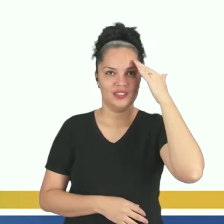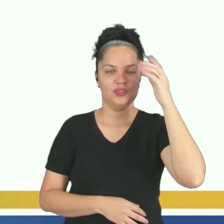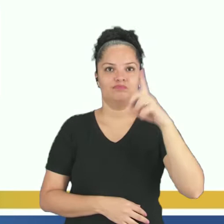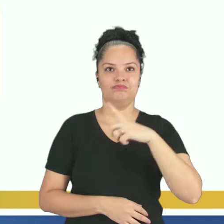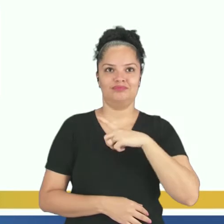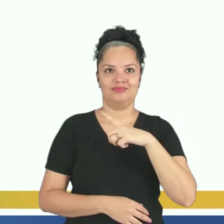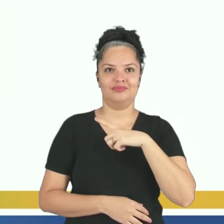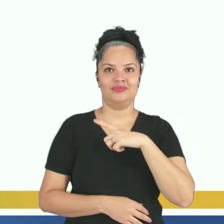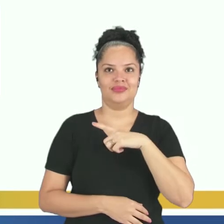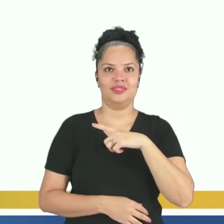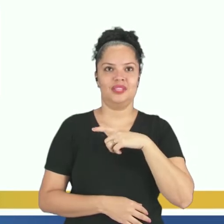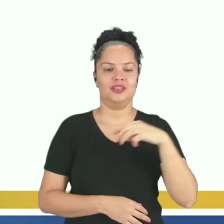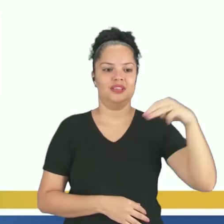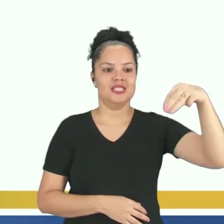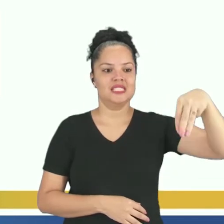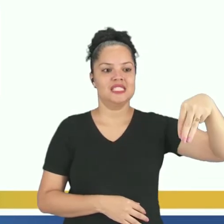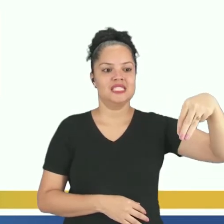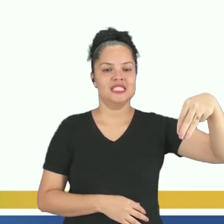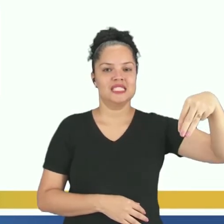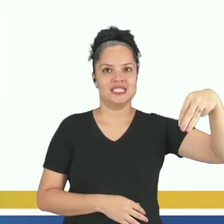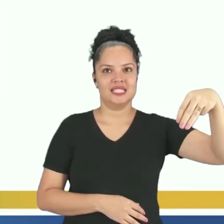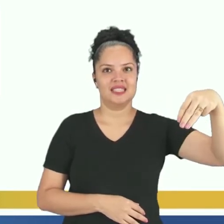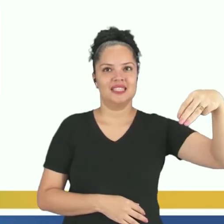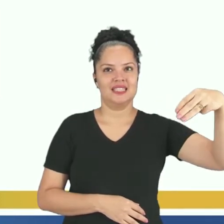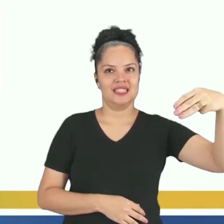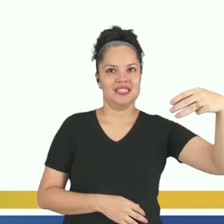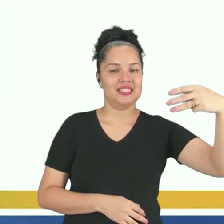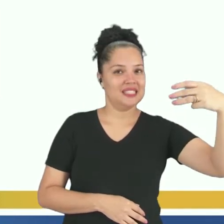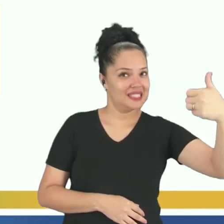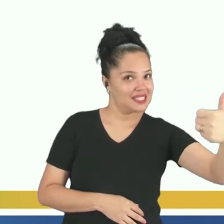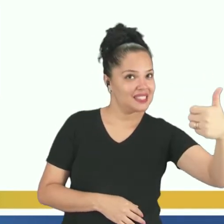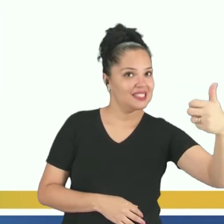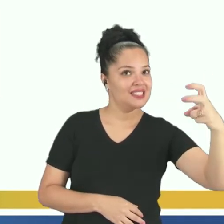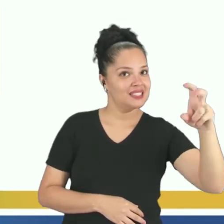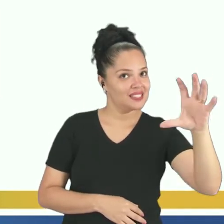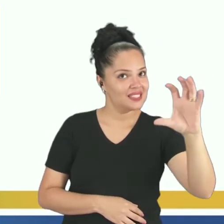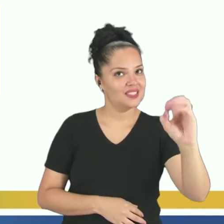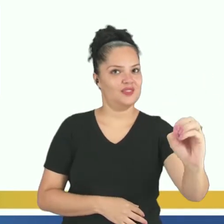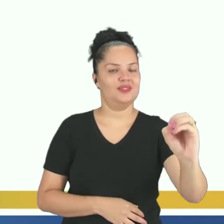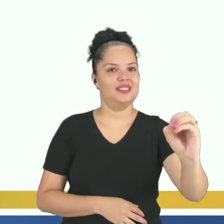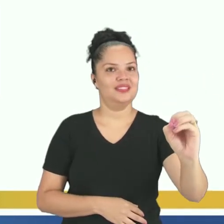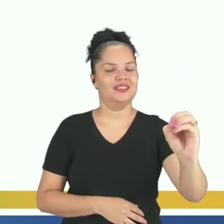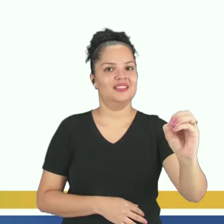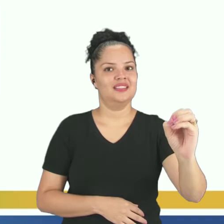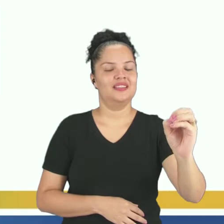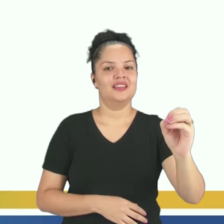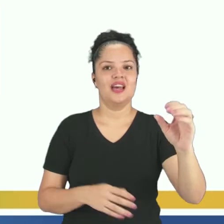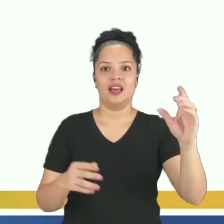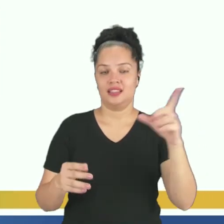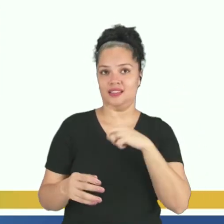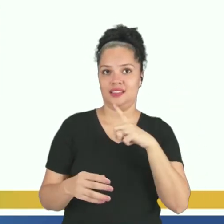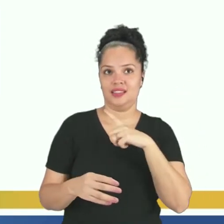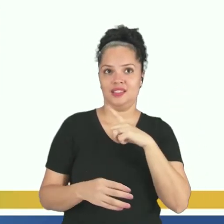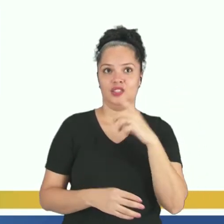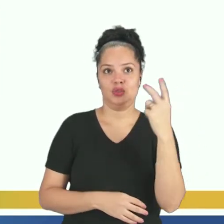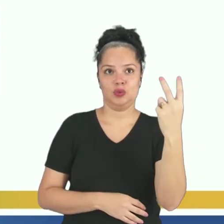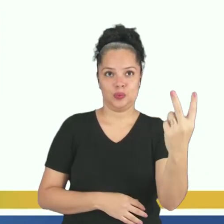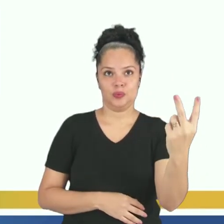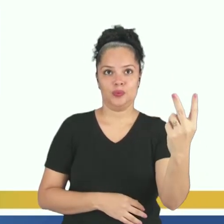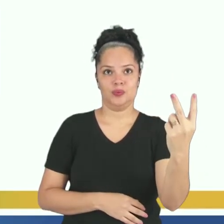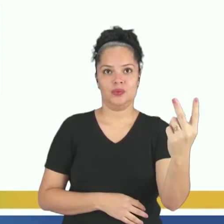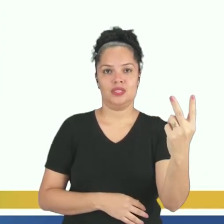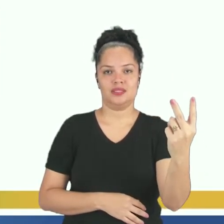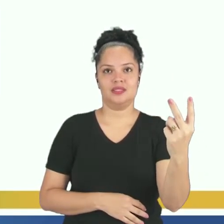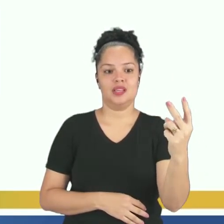ml, dividi em seis partes iguais, cada partezinha 150. Então, junto duas delas, 300 ml,